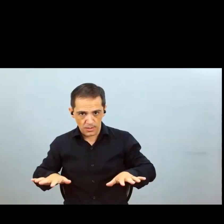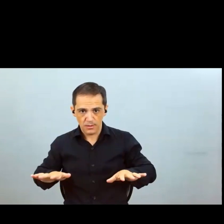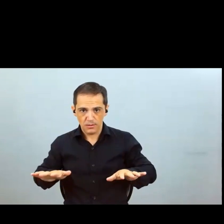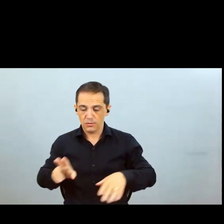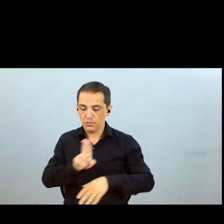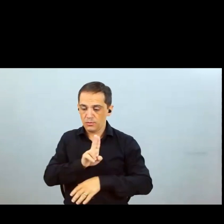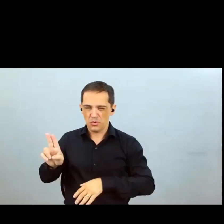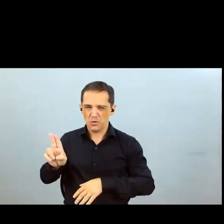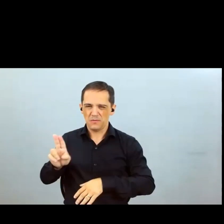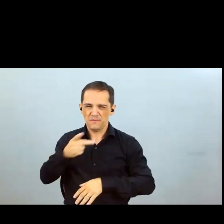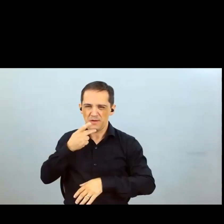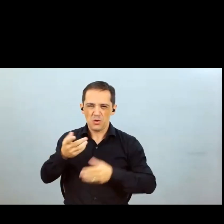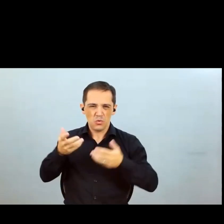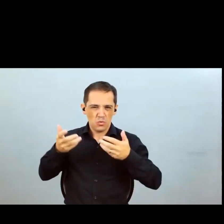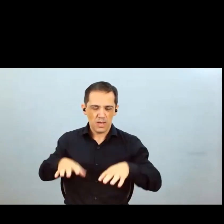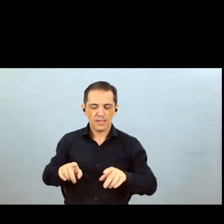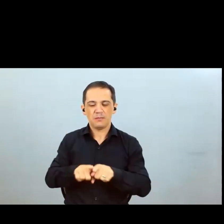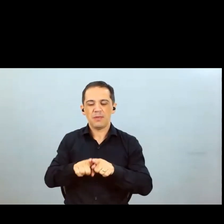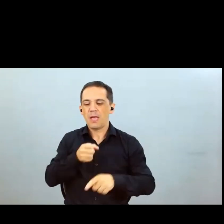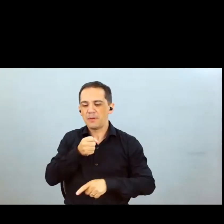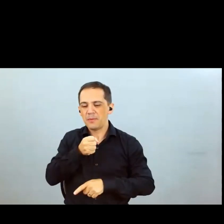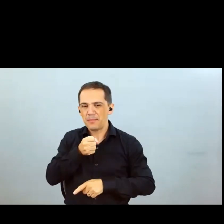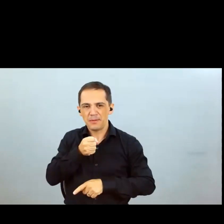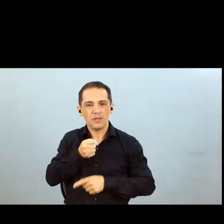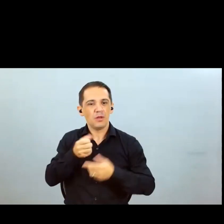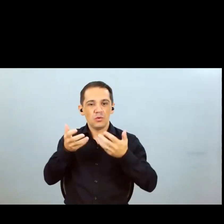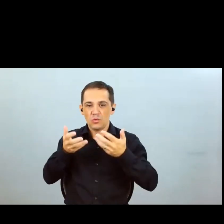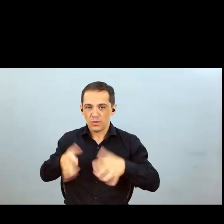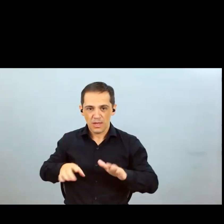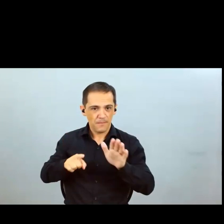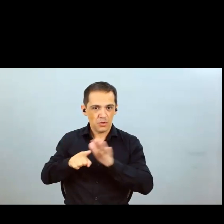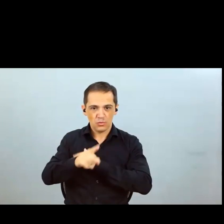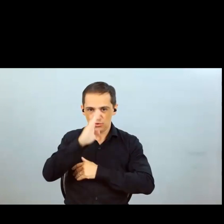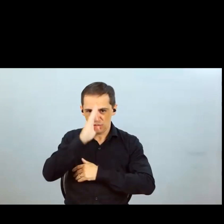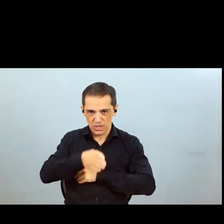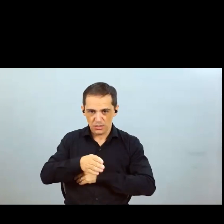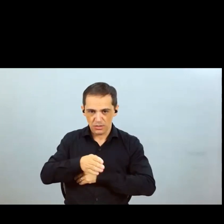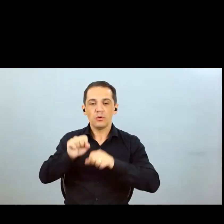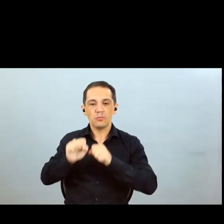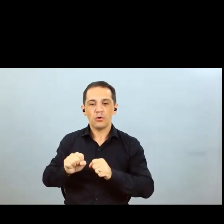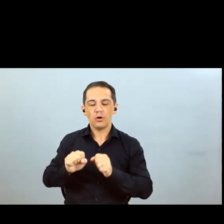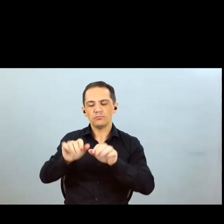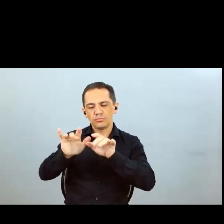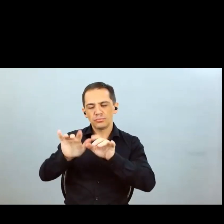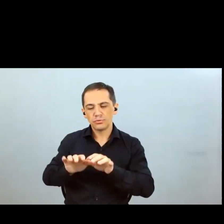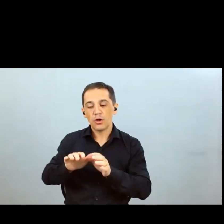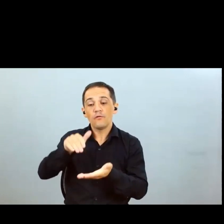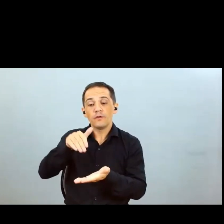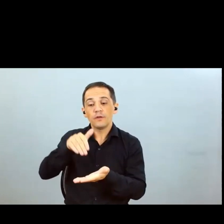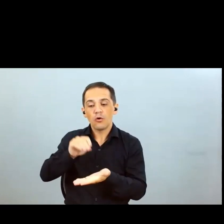câmera ao vivo, por favor, escrever sem microfone câmera ao final da pergunta para que eu a leia em voz alta.